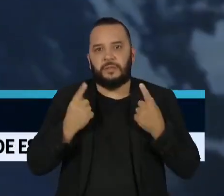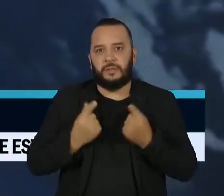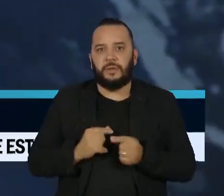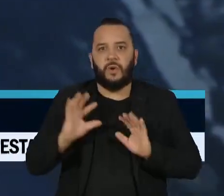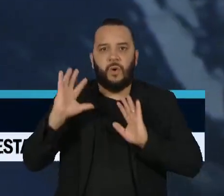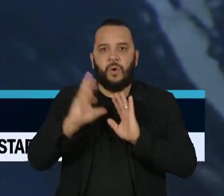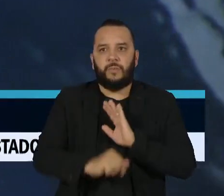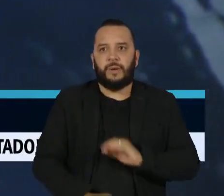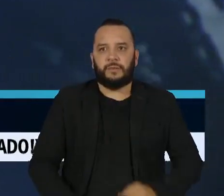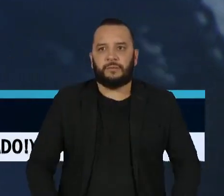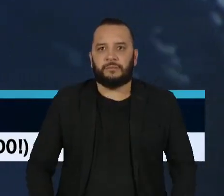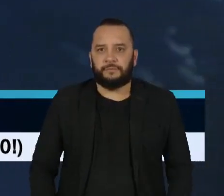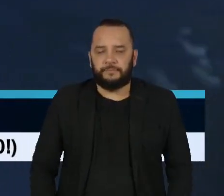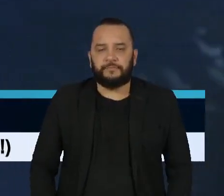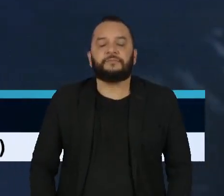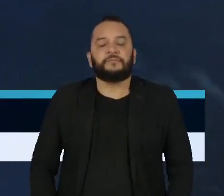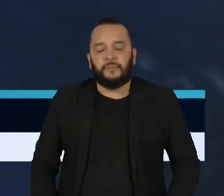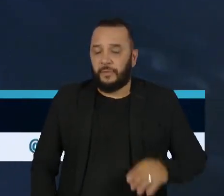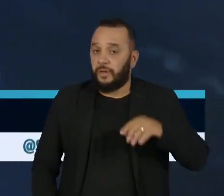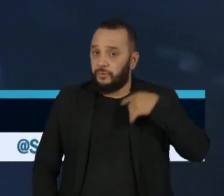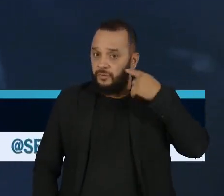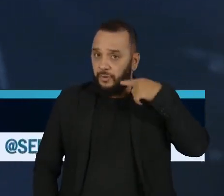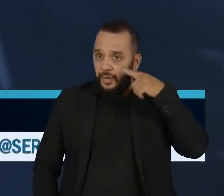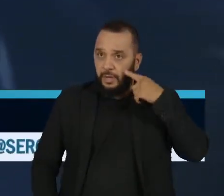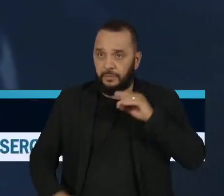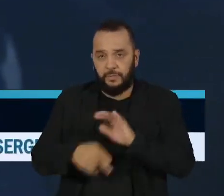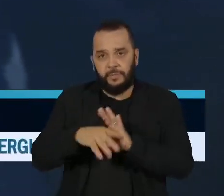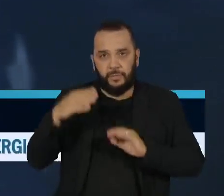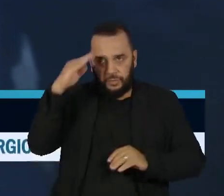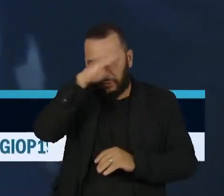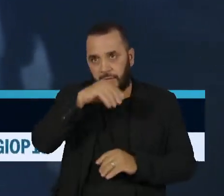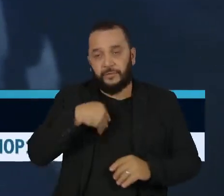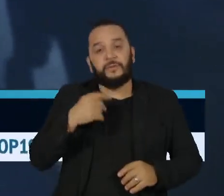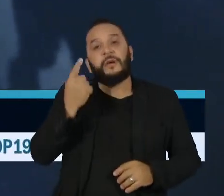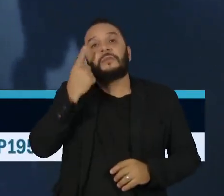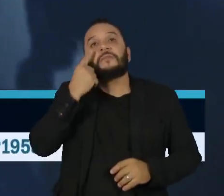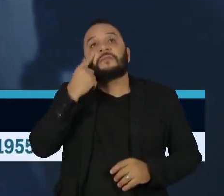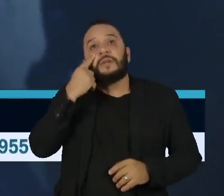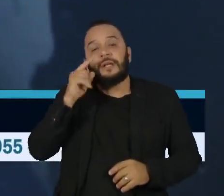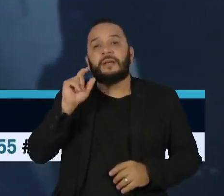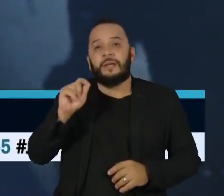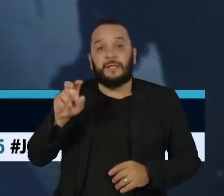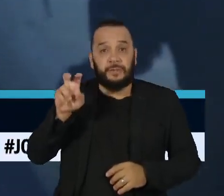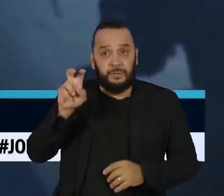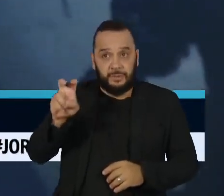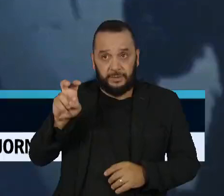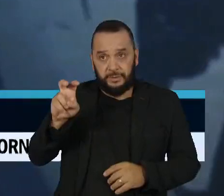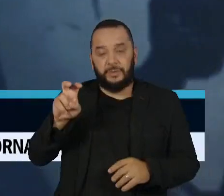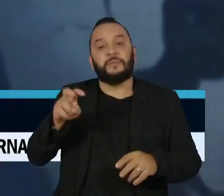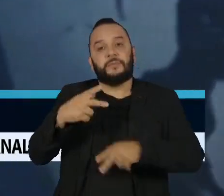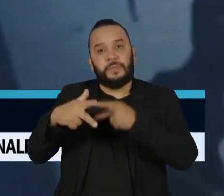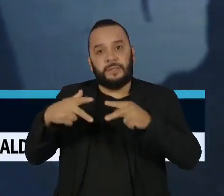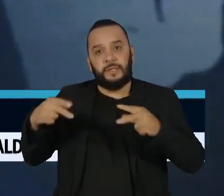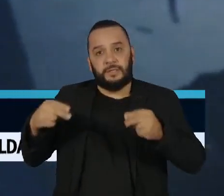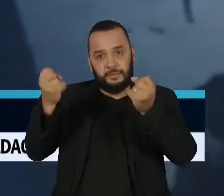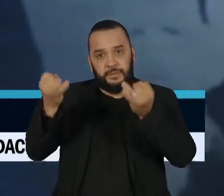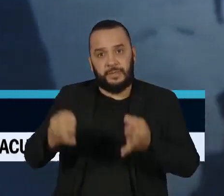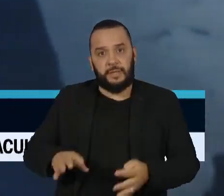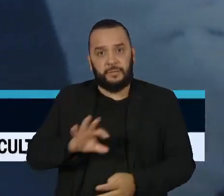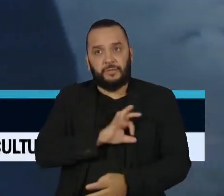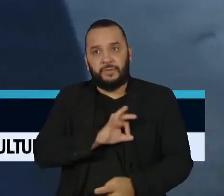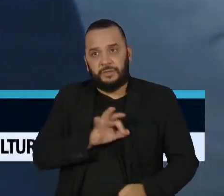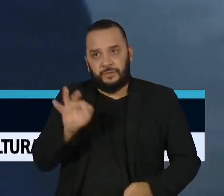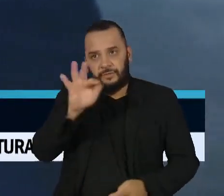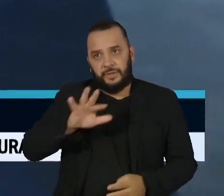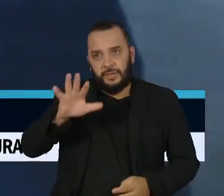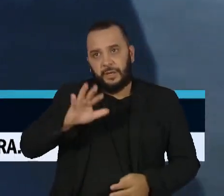Em nota, a defesa do ex-presidente Jair Bolsonaro disse que vai verificar se os cinco presentes citados pela Polícia Federal estão